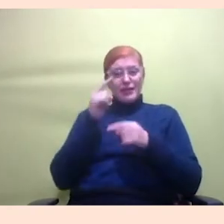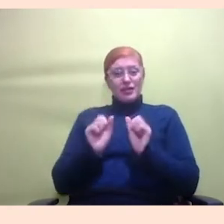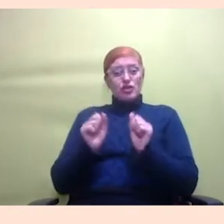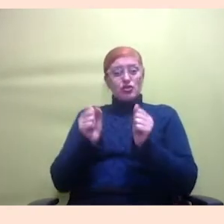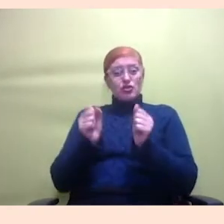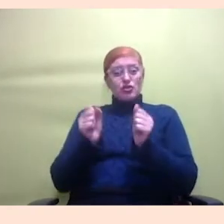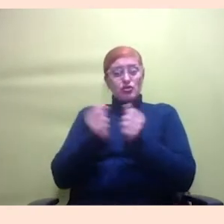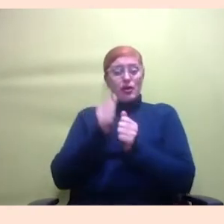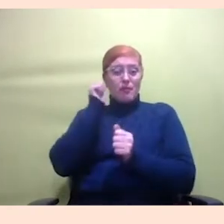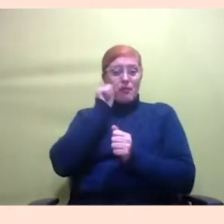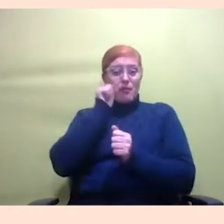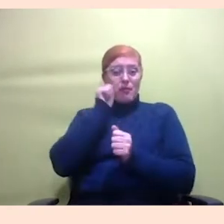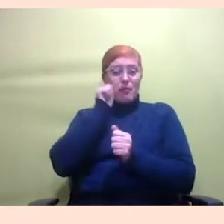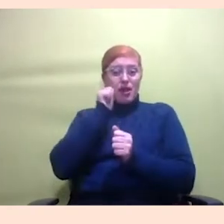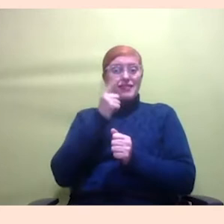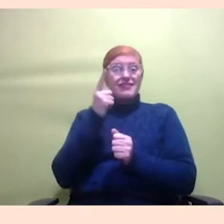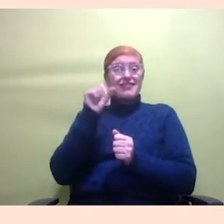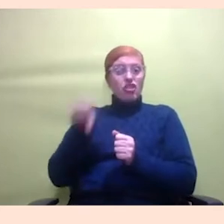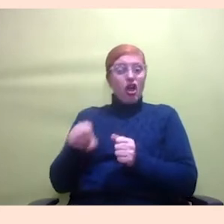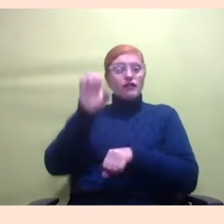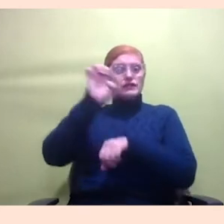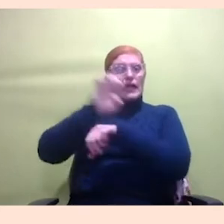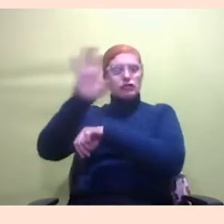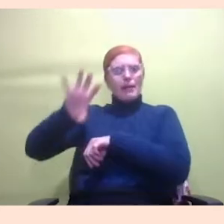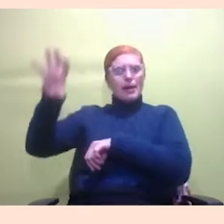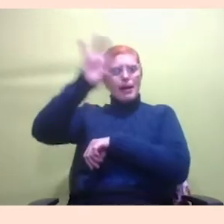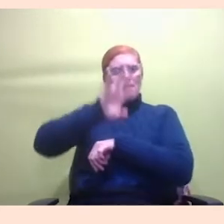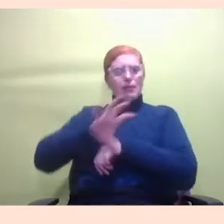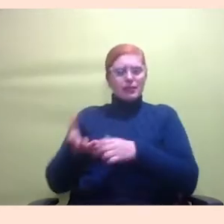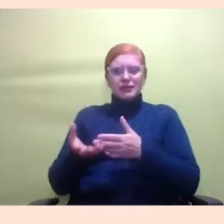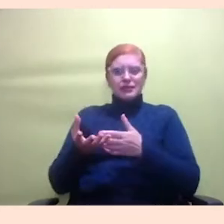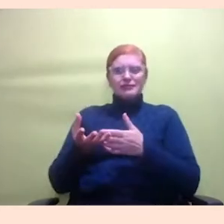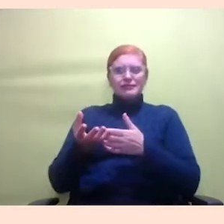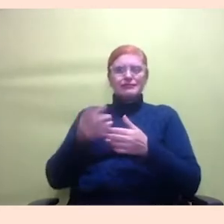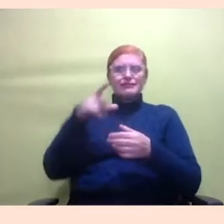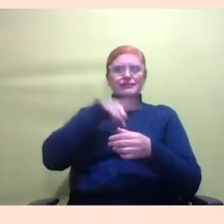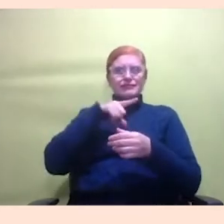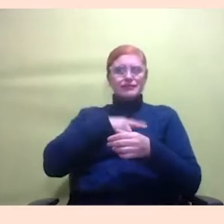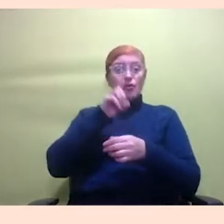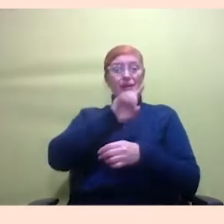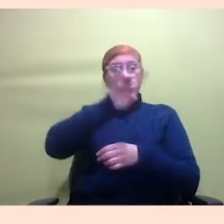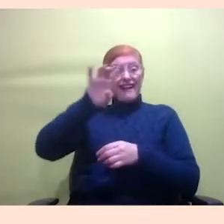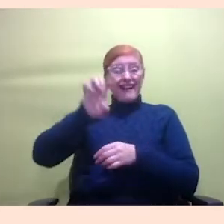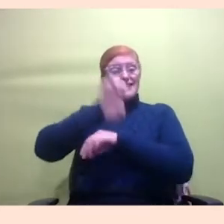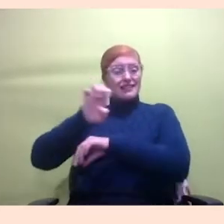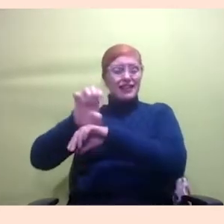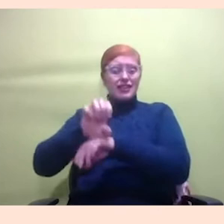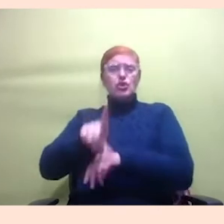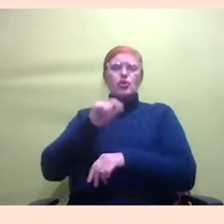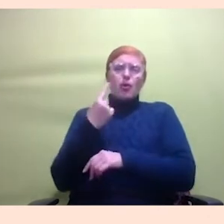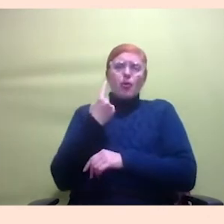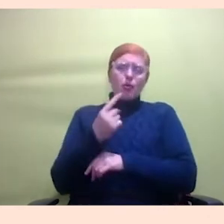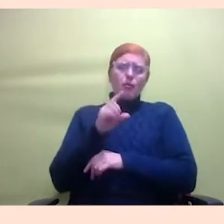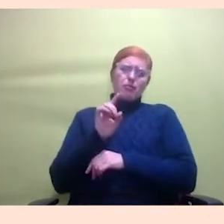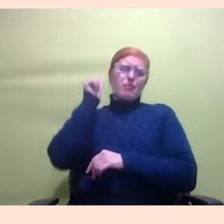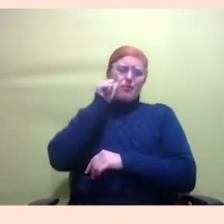a gente fez uma vez uma conferência a gente trouxe uma de cada estado e é muito violento você escolher uma de cada estado em São Paulo a gente tem quase 40